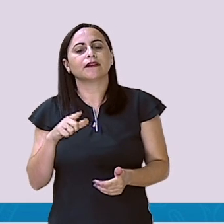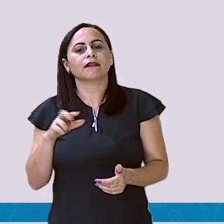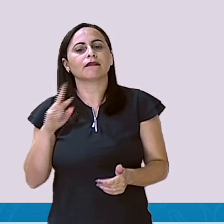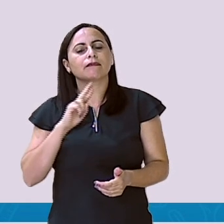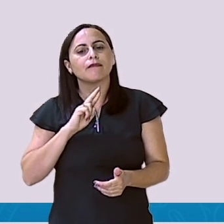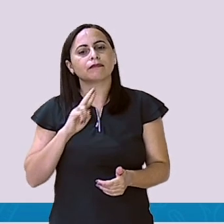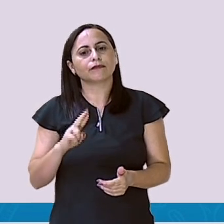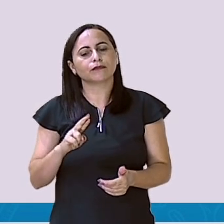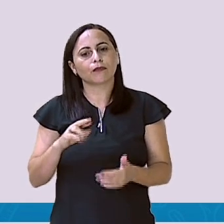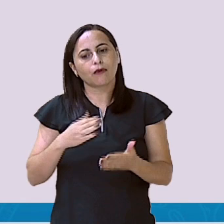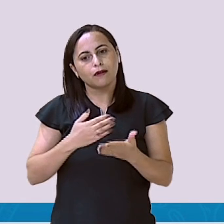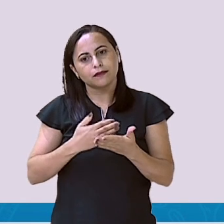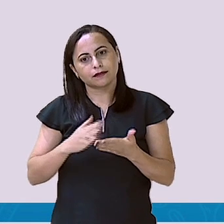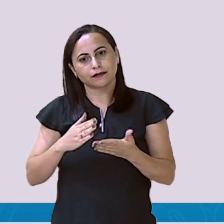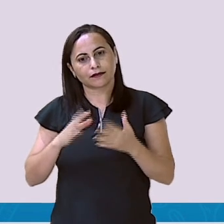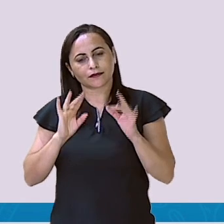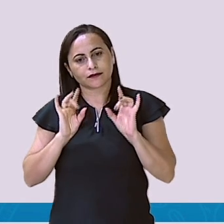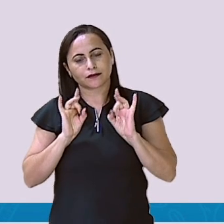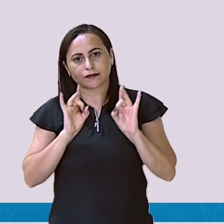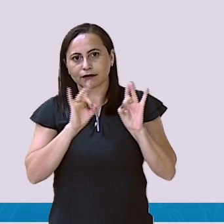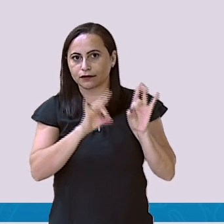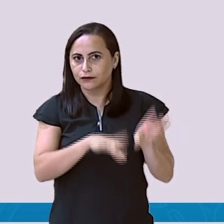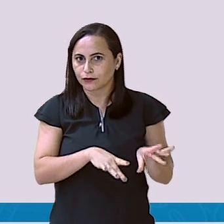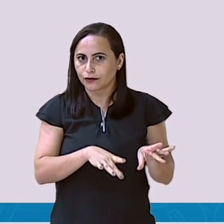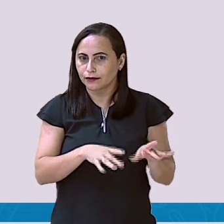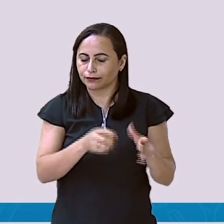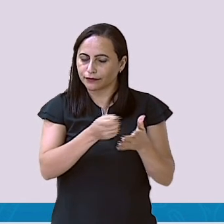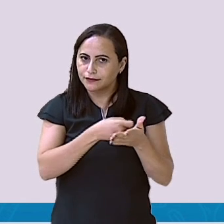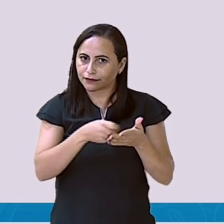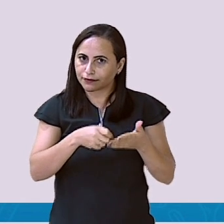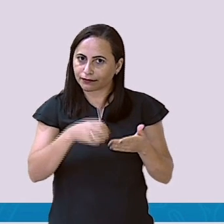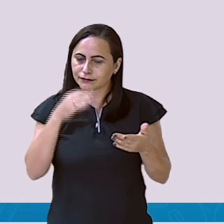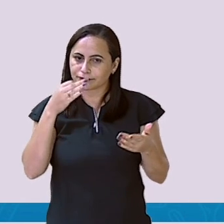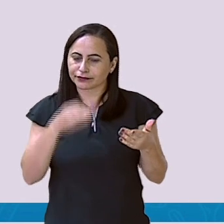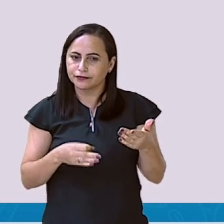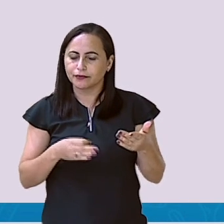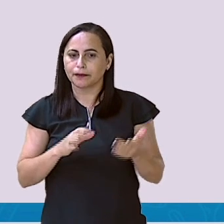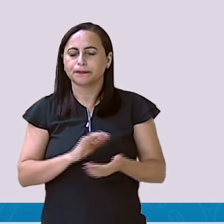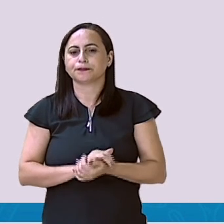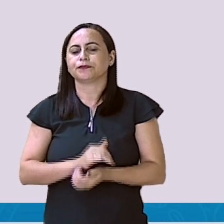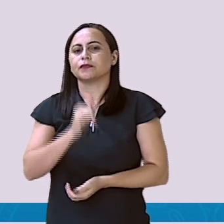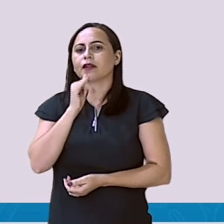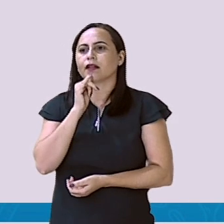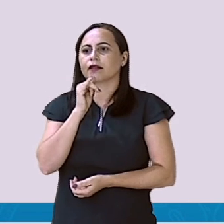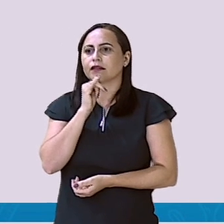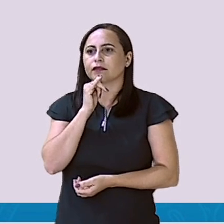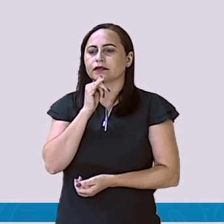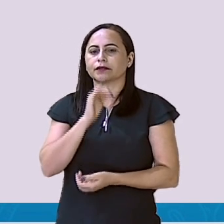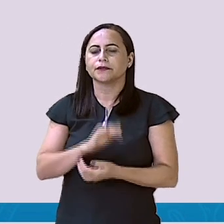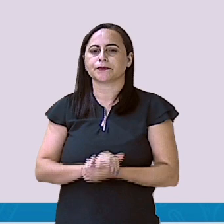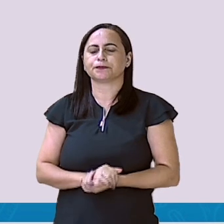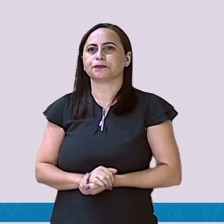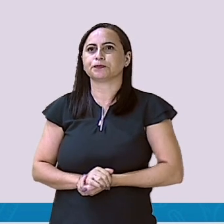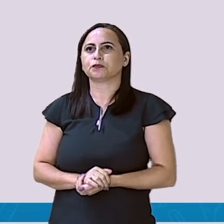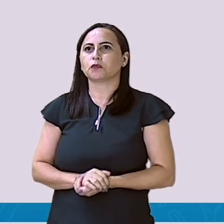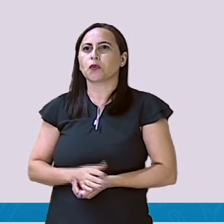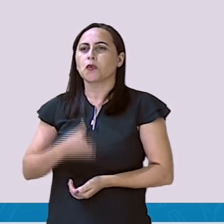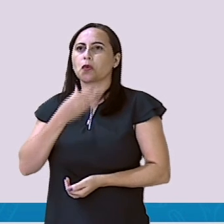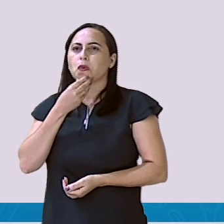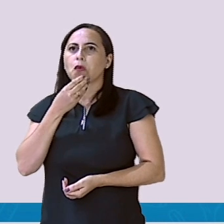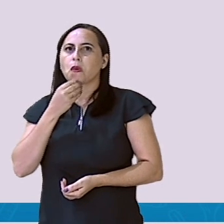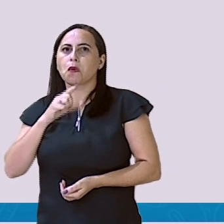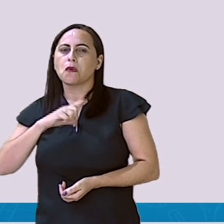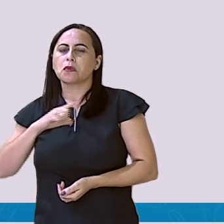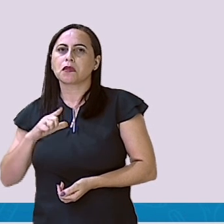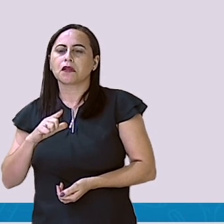daquilo que tá sobrando. Mas eu quero que você escreva direitinho, tá? Por exemplo, Carlos tem